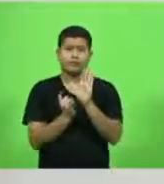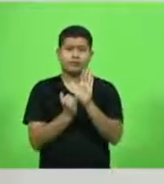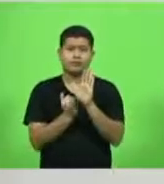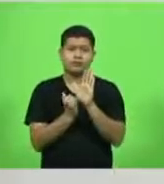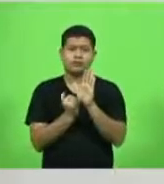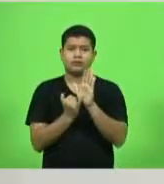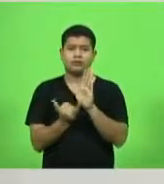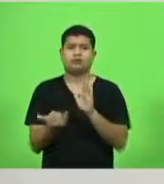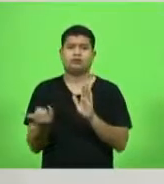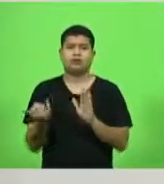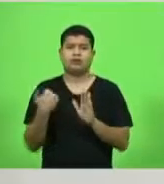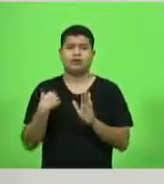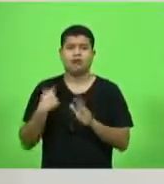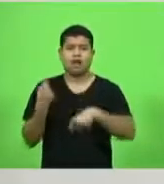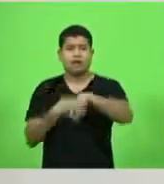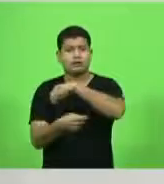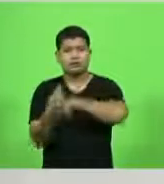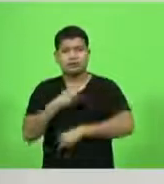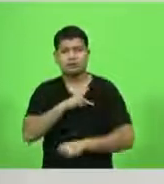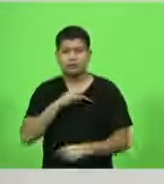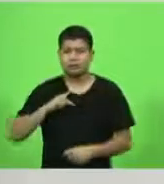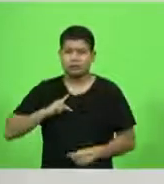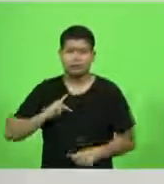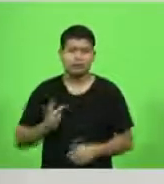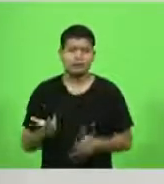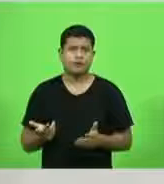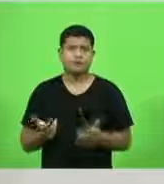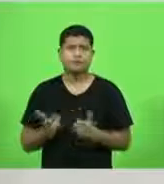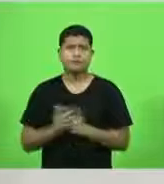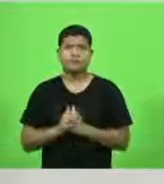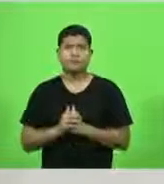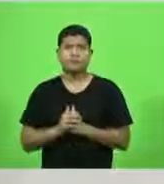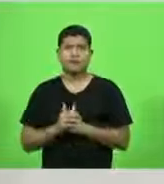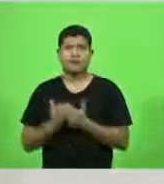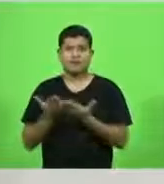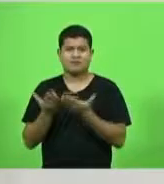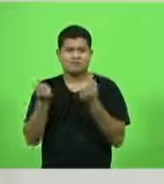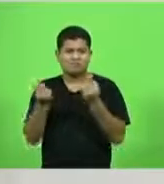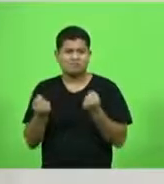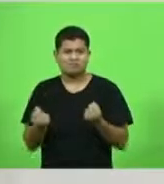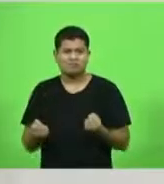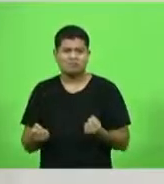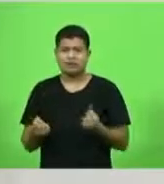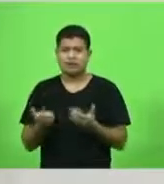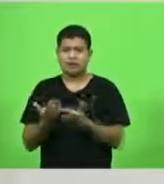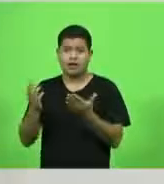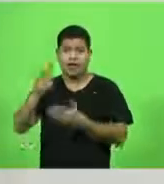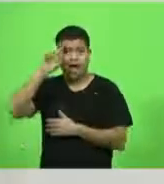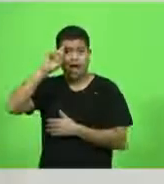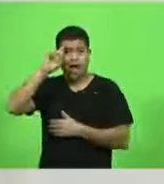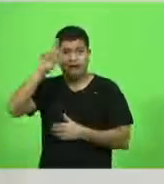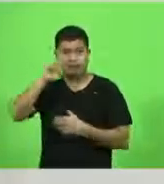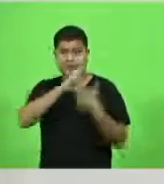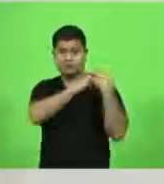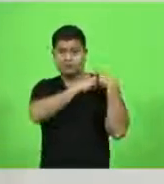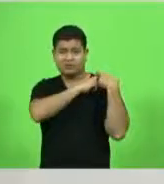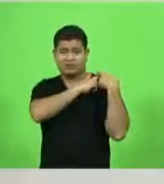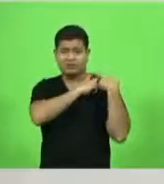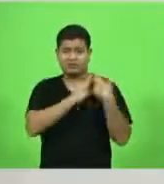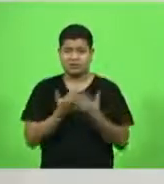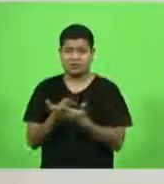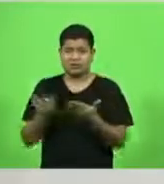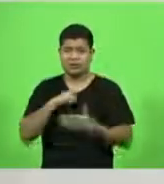administração pública, no peso que carrega a administração pública, não é